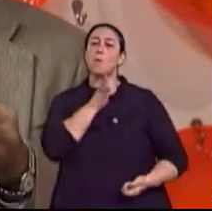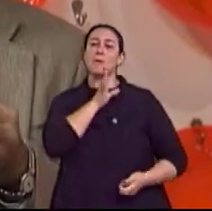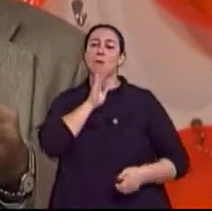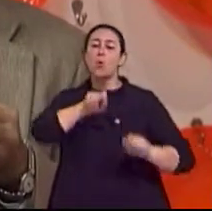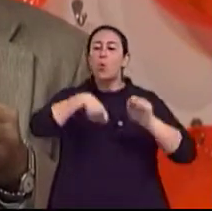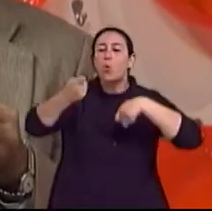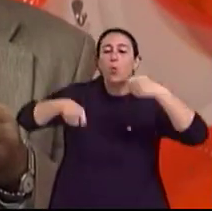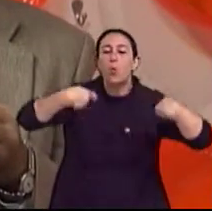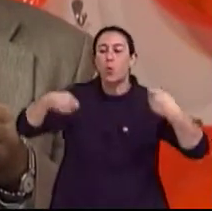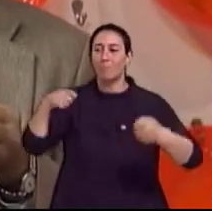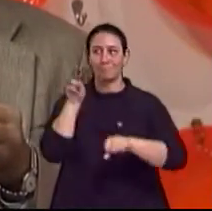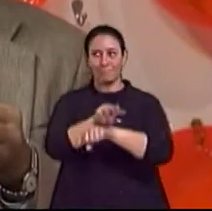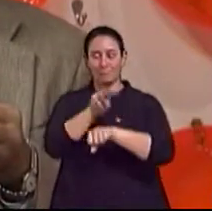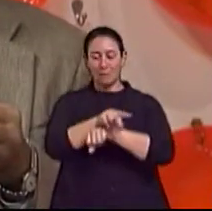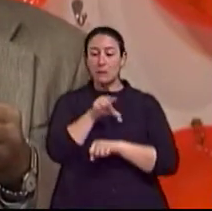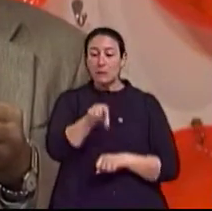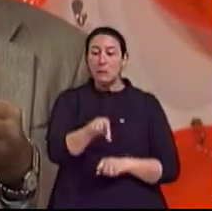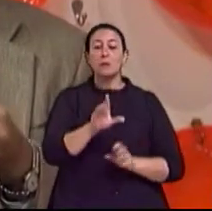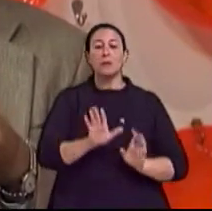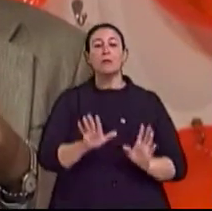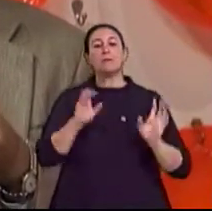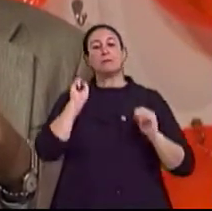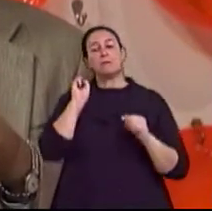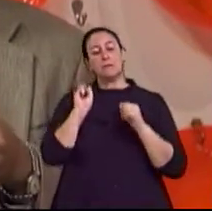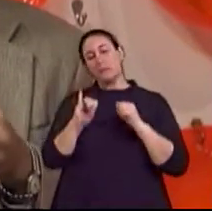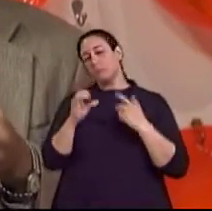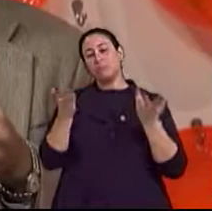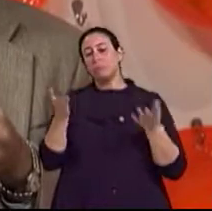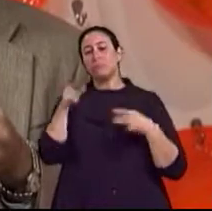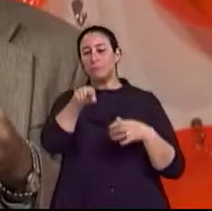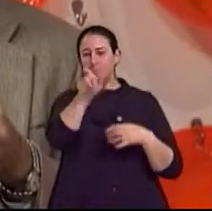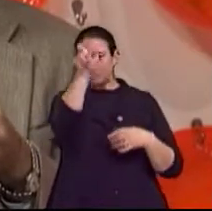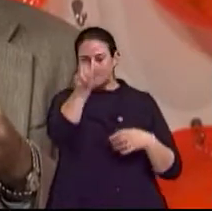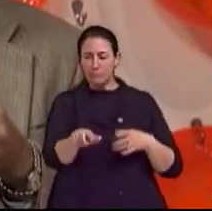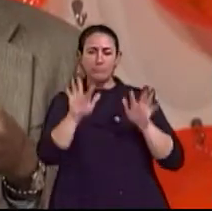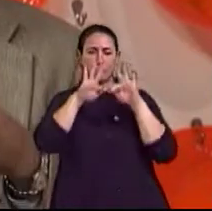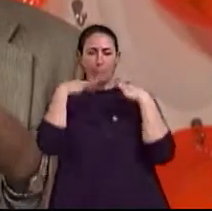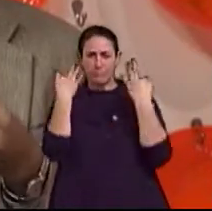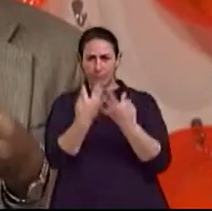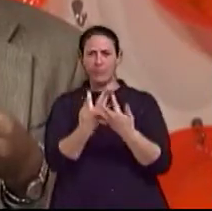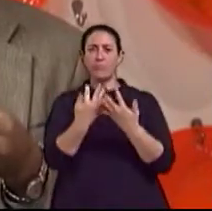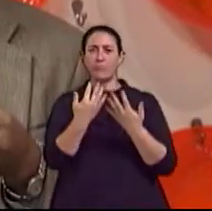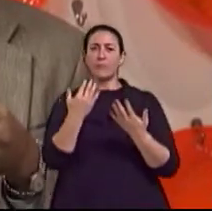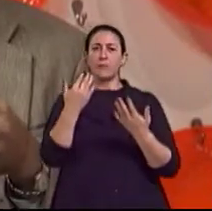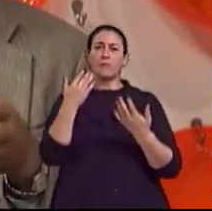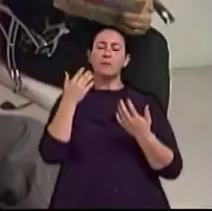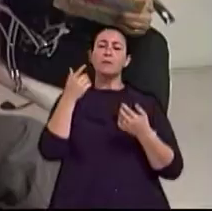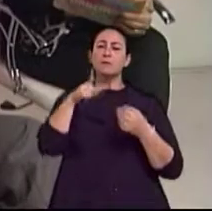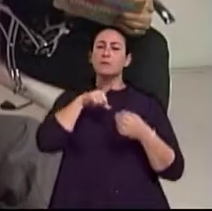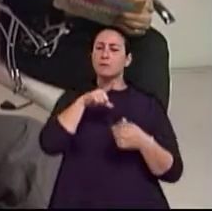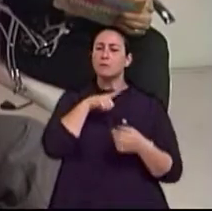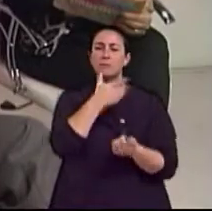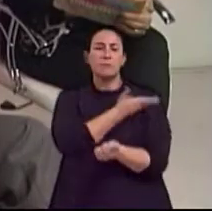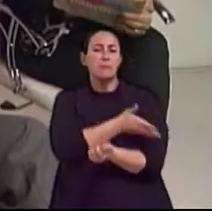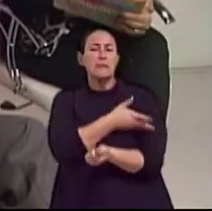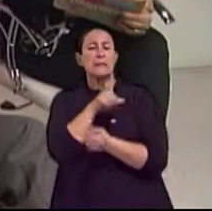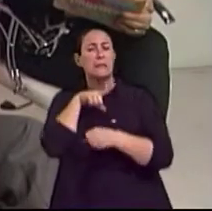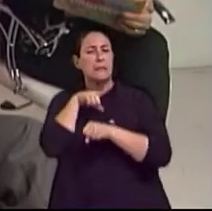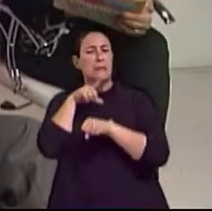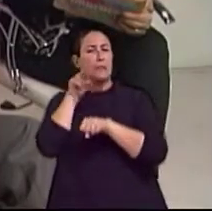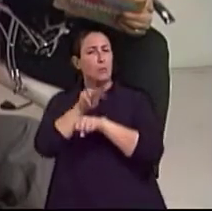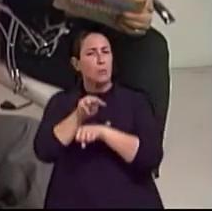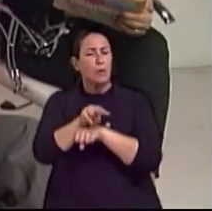familiar, que não teve um treinamento formal prévio, é muito importante participar de grupo de cuidadores,